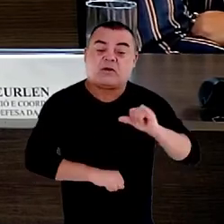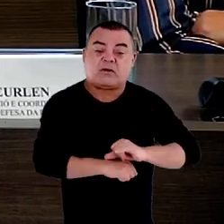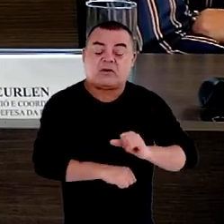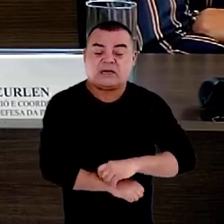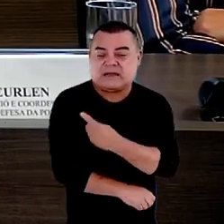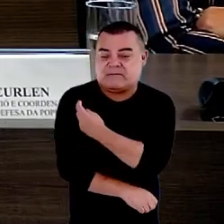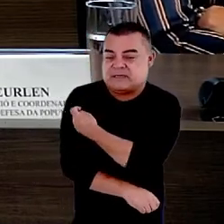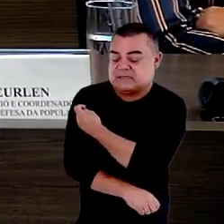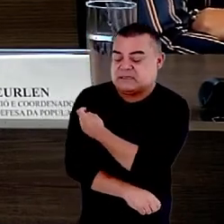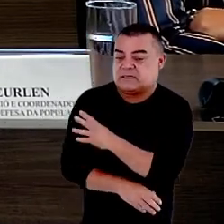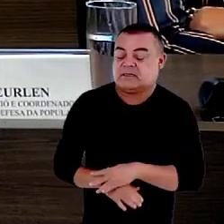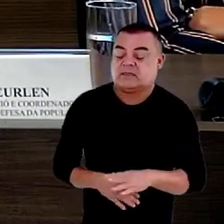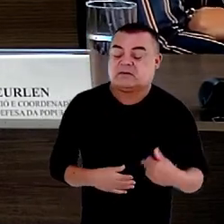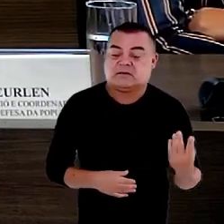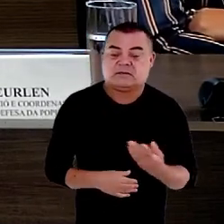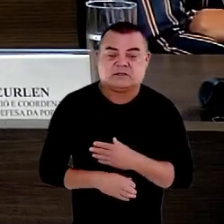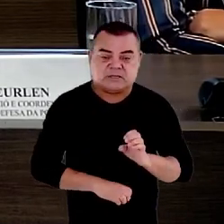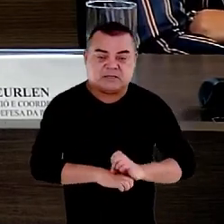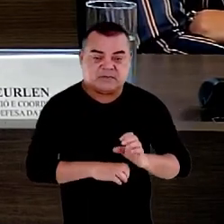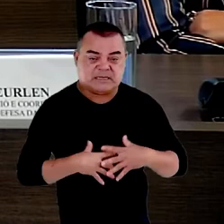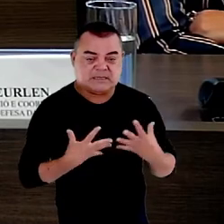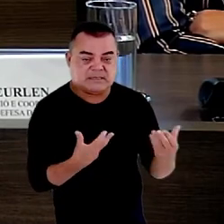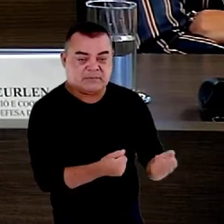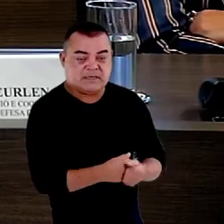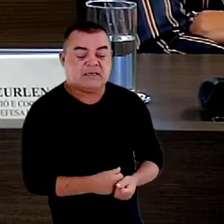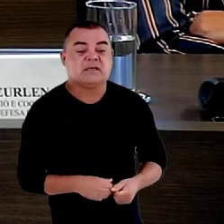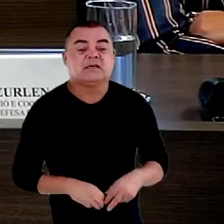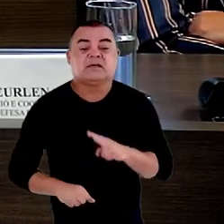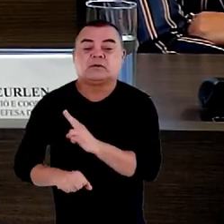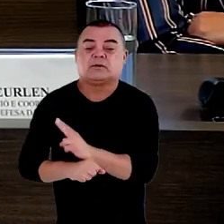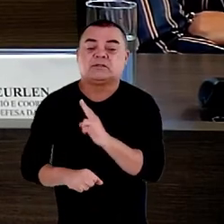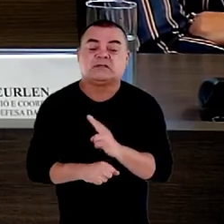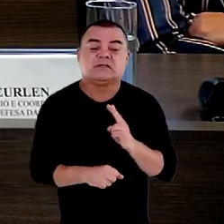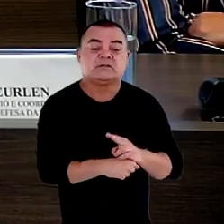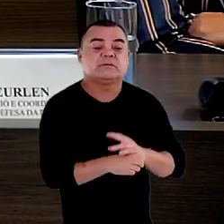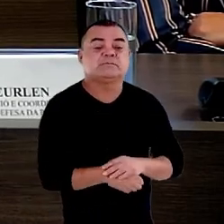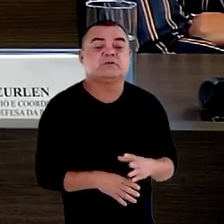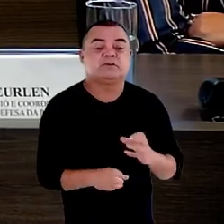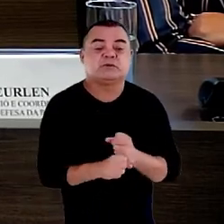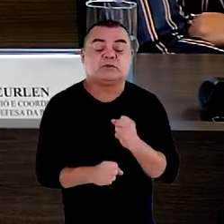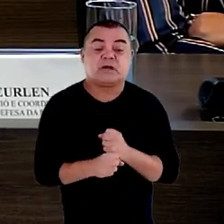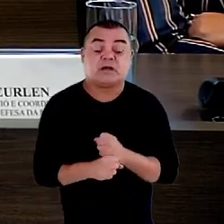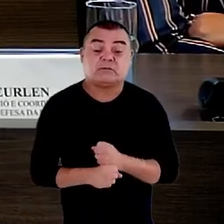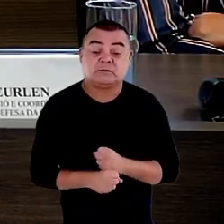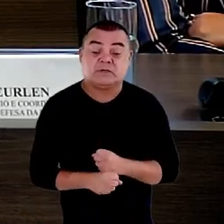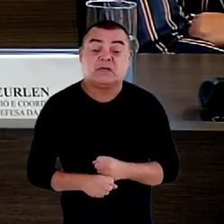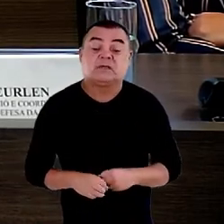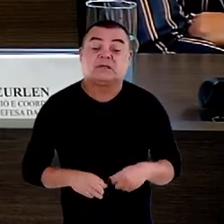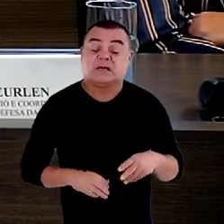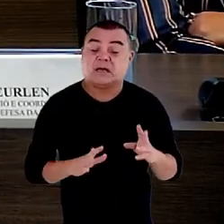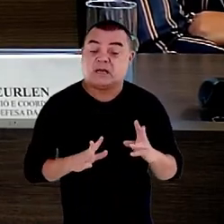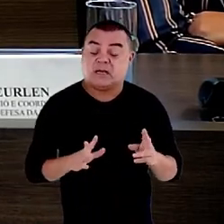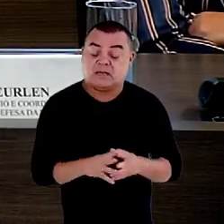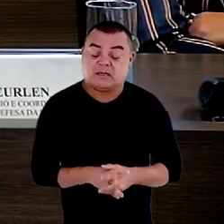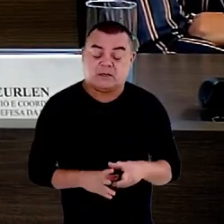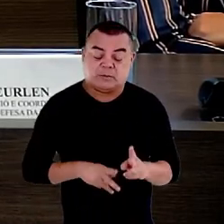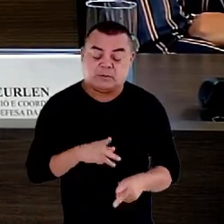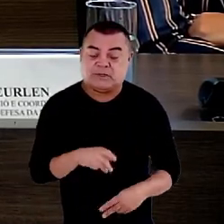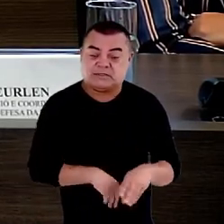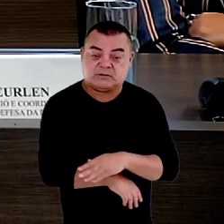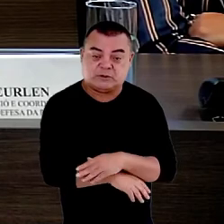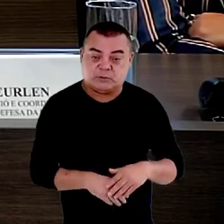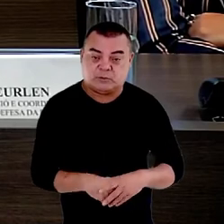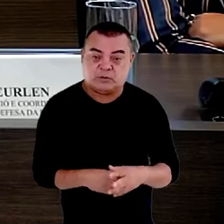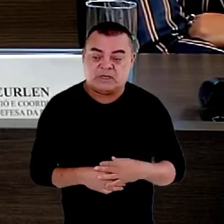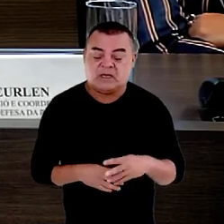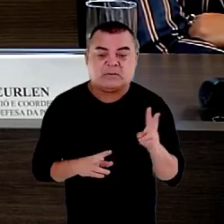no nosso Estado para receber a vacinação cuidando de um censo da população de rua que não existia nós tínhamos informações sobre as pessoas invisibilizadas